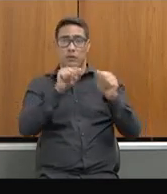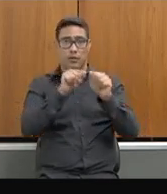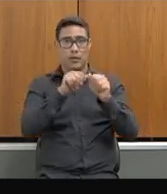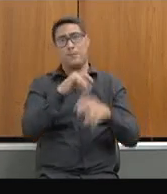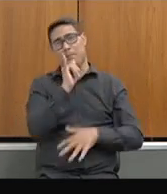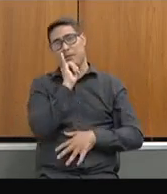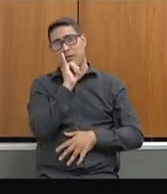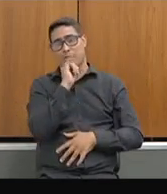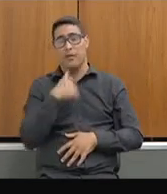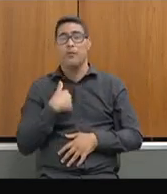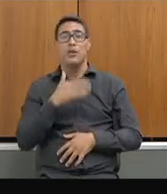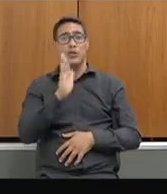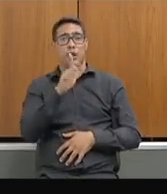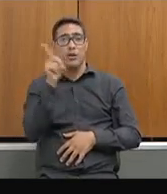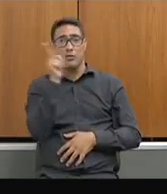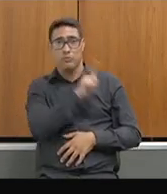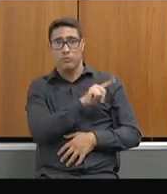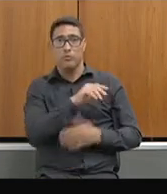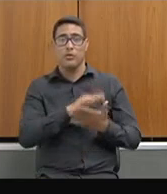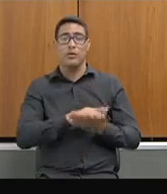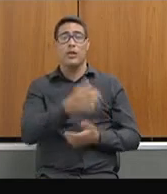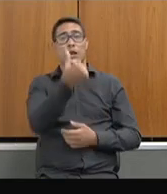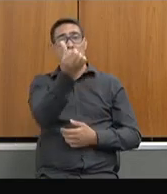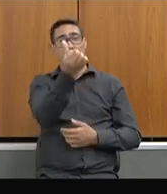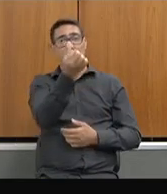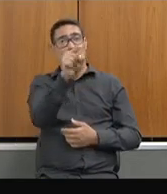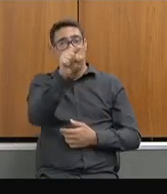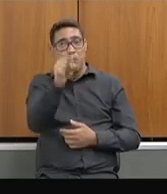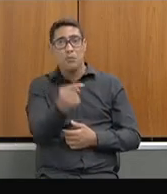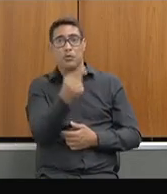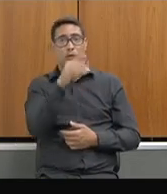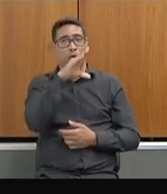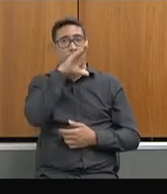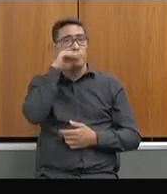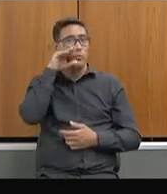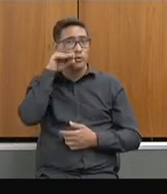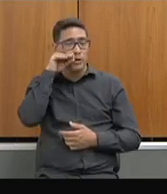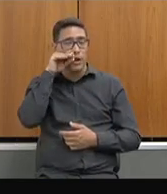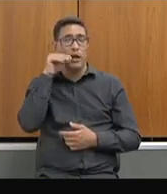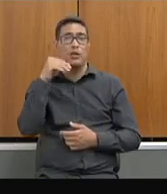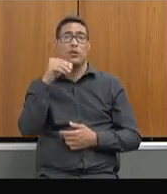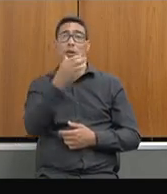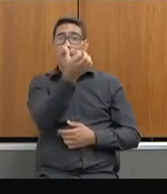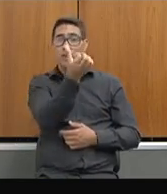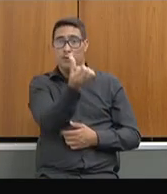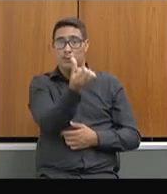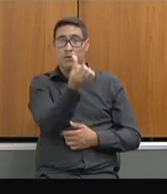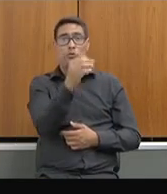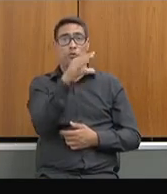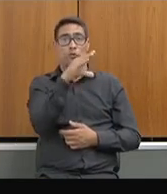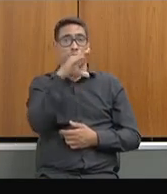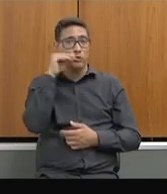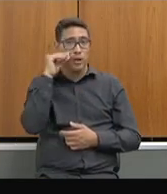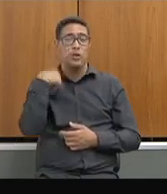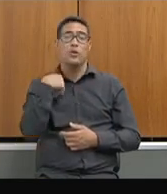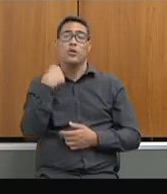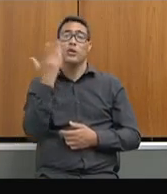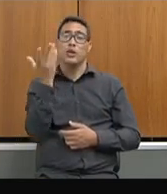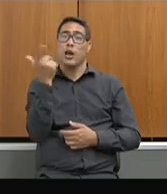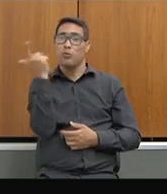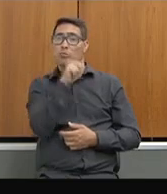conseguimos nomear, desde o início da nossa gestão, 6 mil servidores deste ano. Na verdade, são 6 mil servidores que nomeamos este ano.